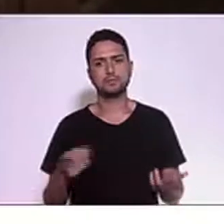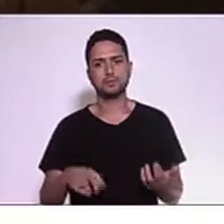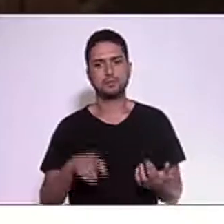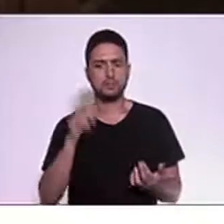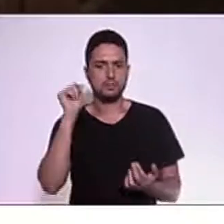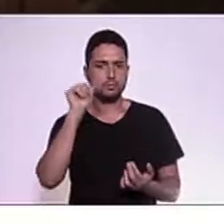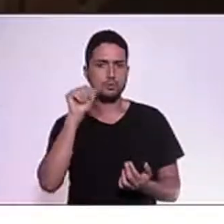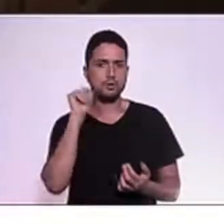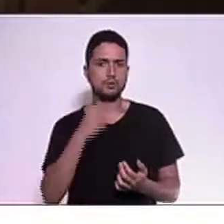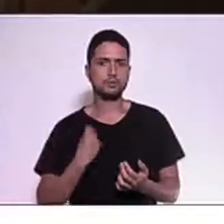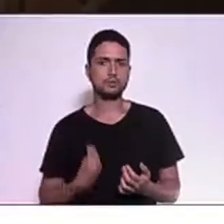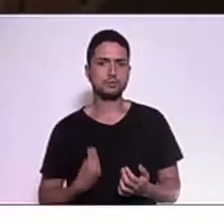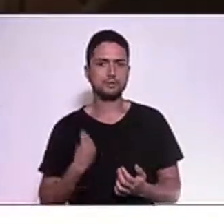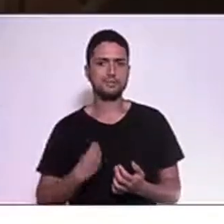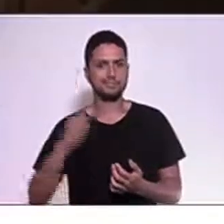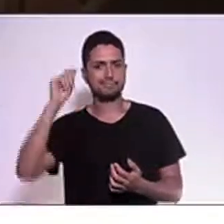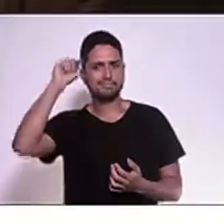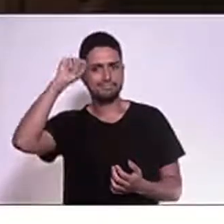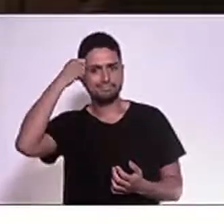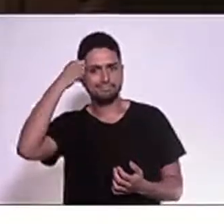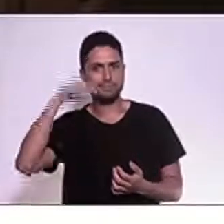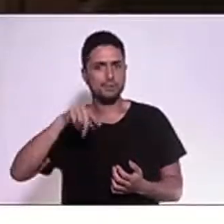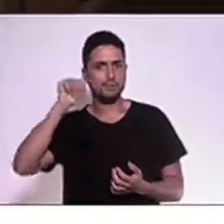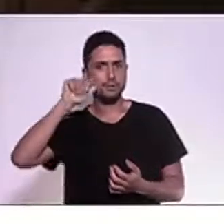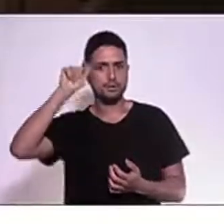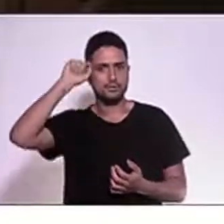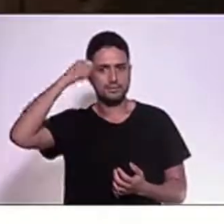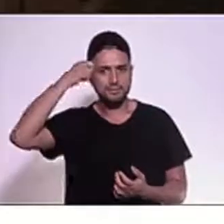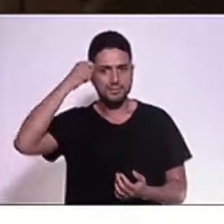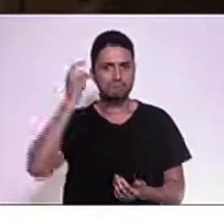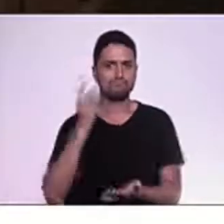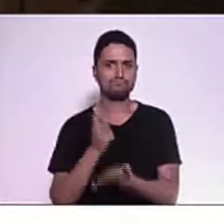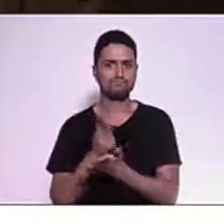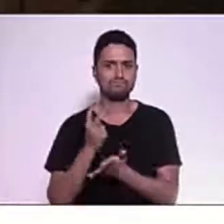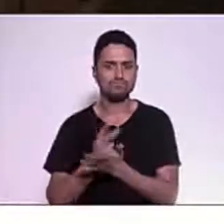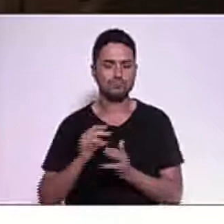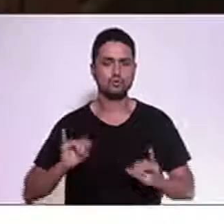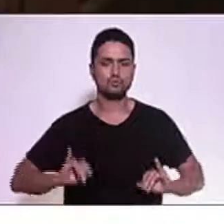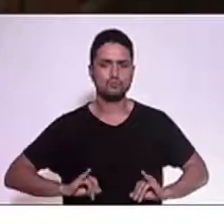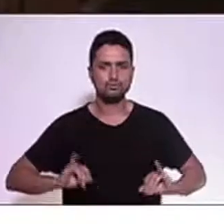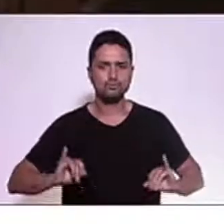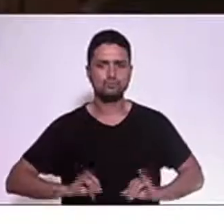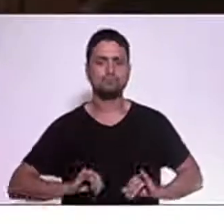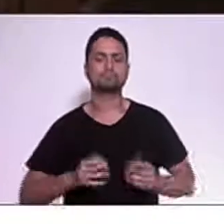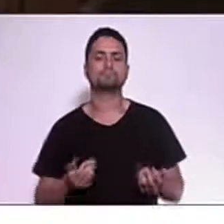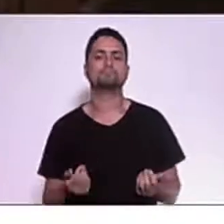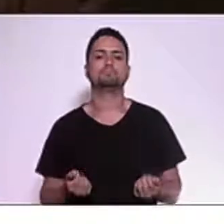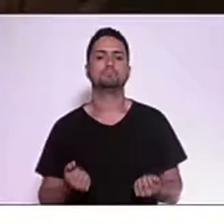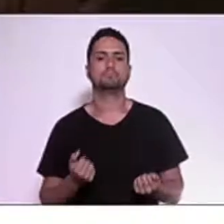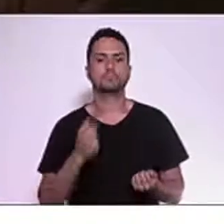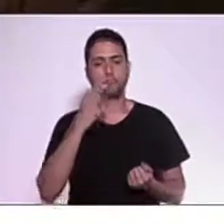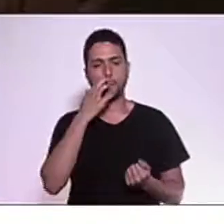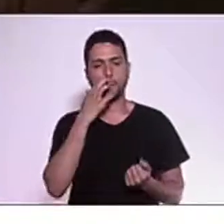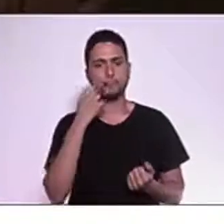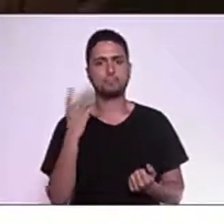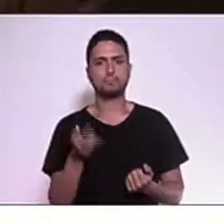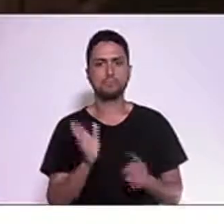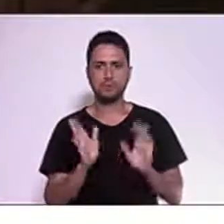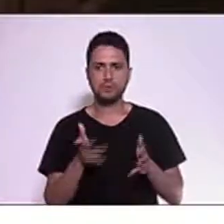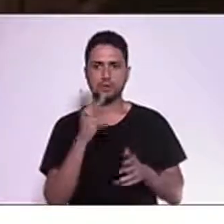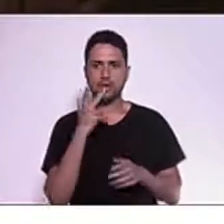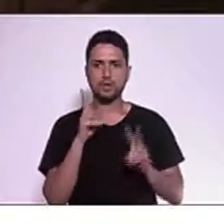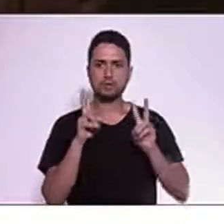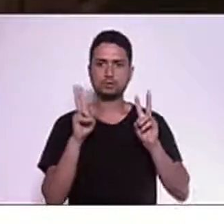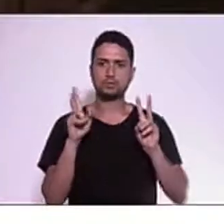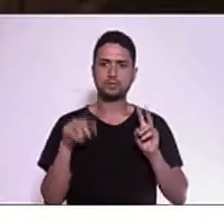mulheres, na vida dessas mulheres negras, porque a gente sabe, e a gente falou muito, não é, deputada Marta Rocha, na CPI do